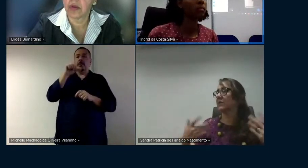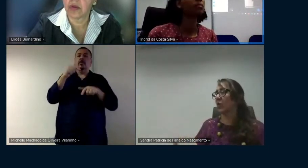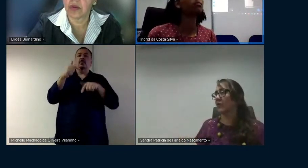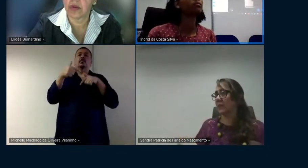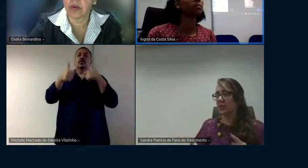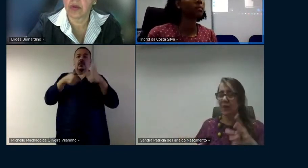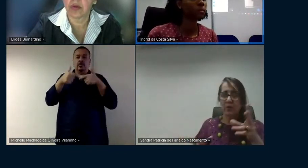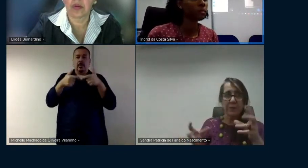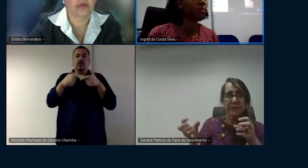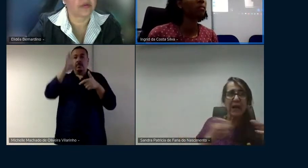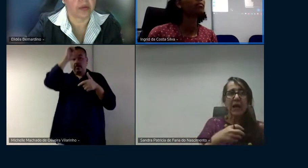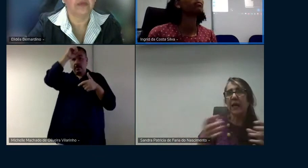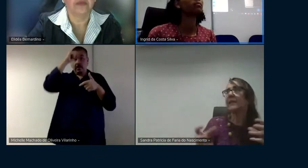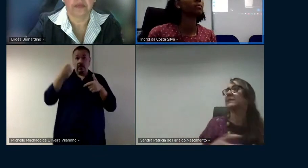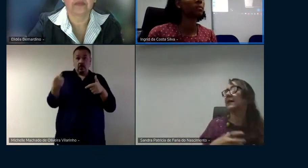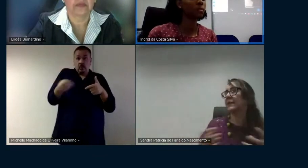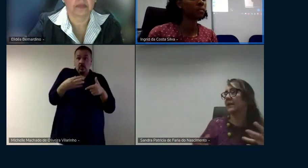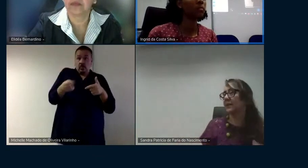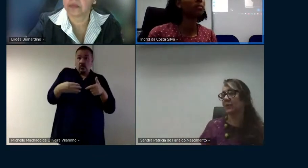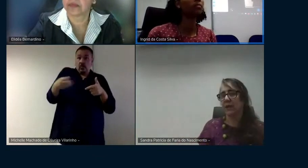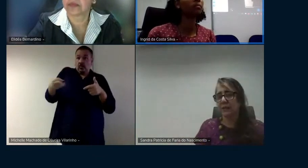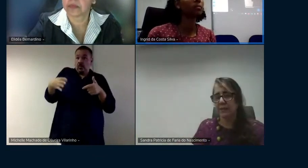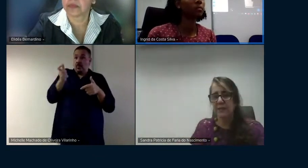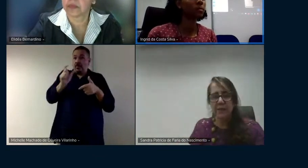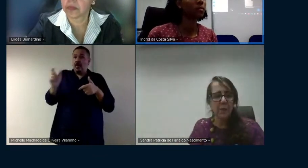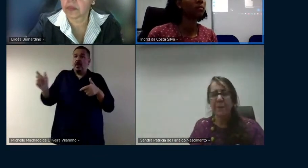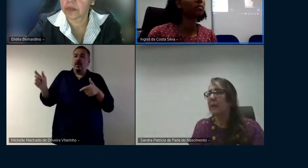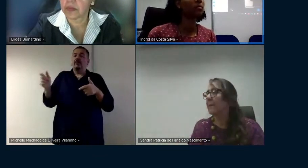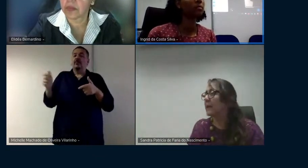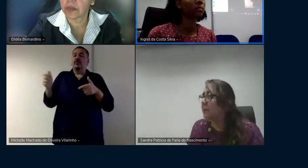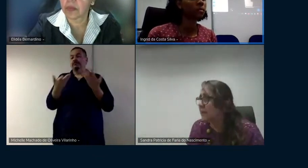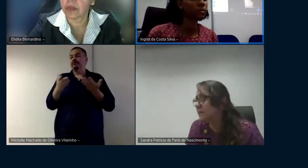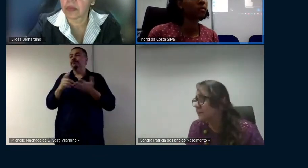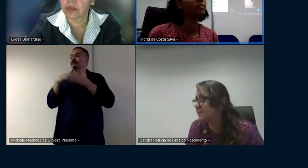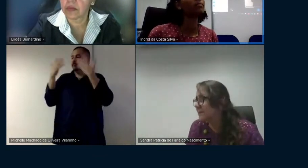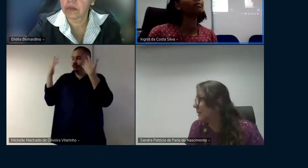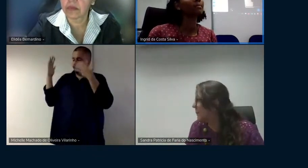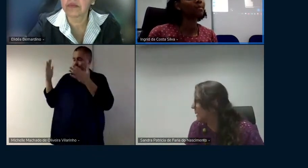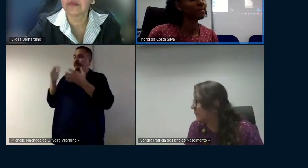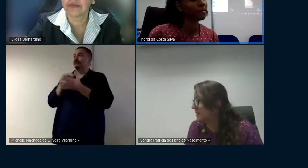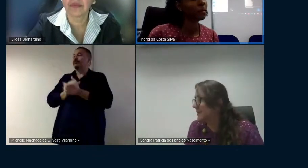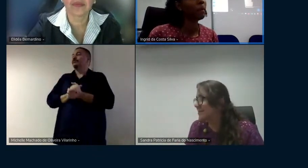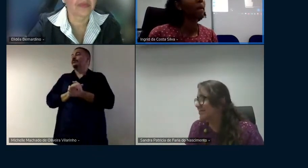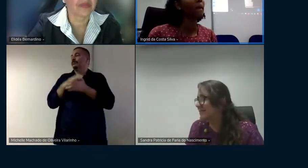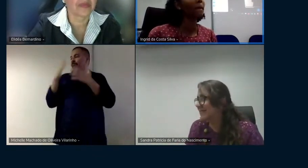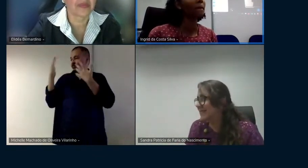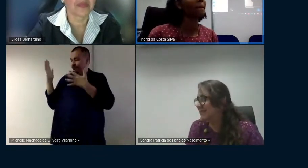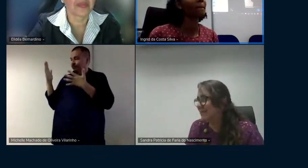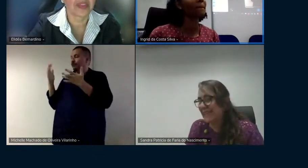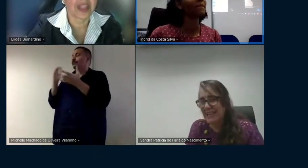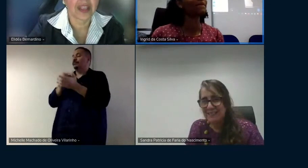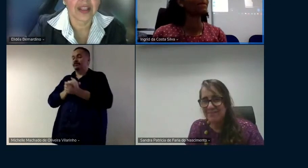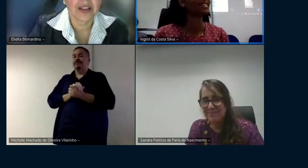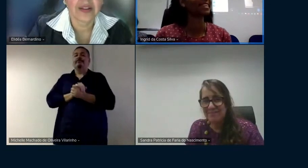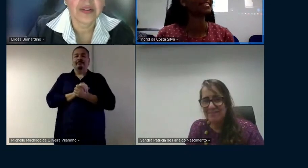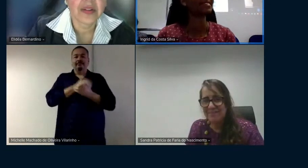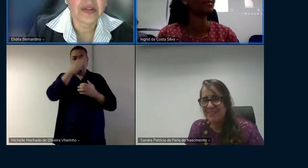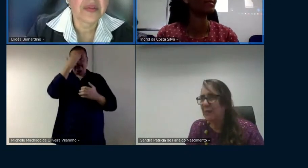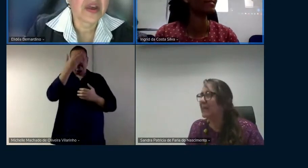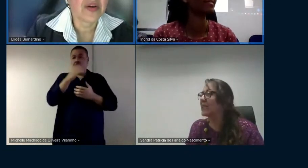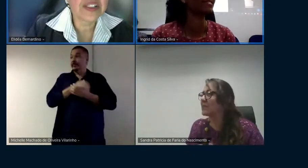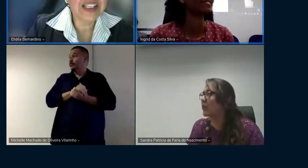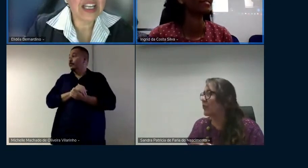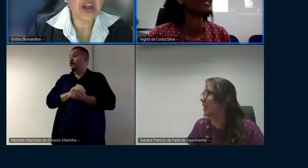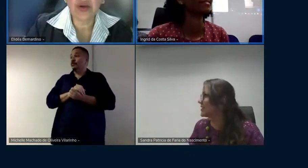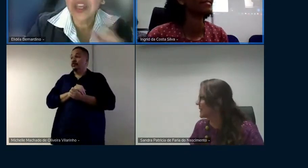aprendendo palavras novas ele já vai começar a resgatar então parabéns parabéns muito obrigada